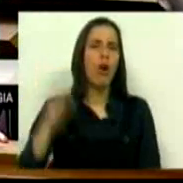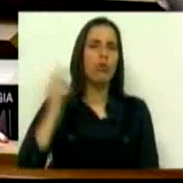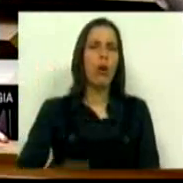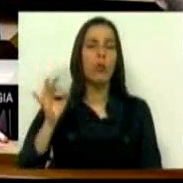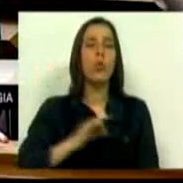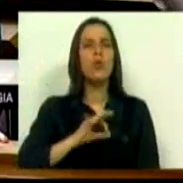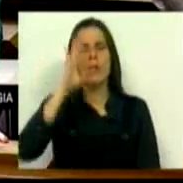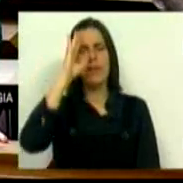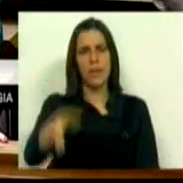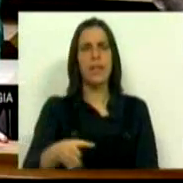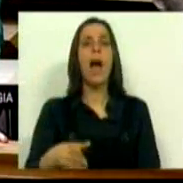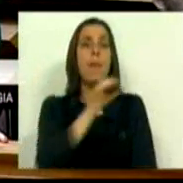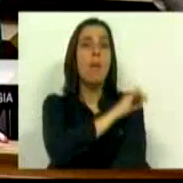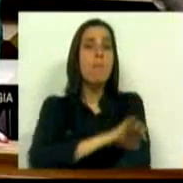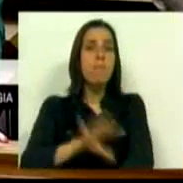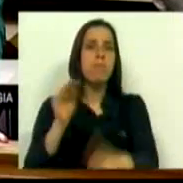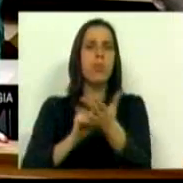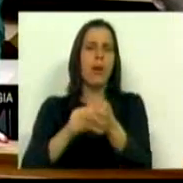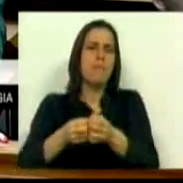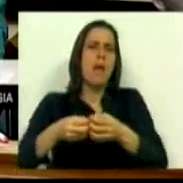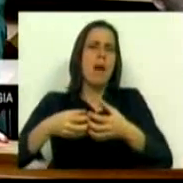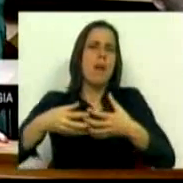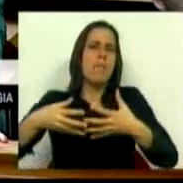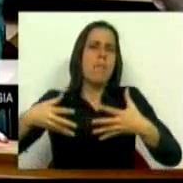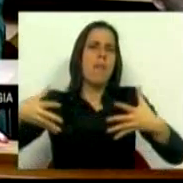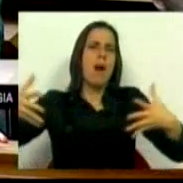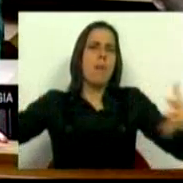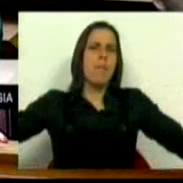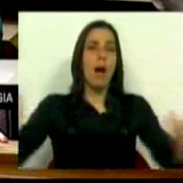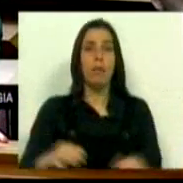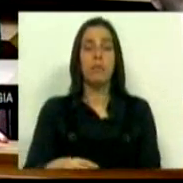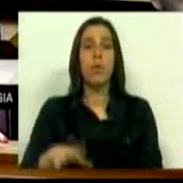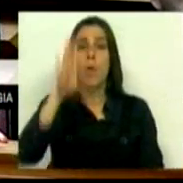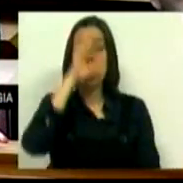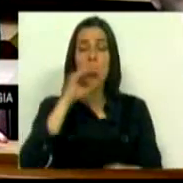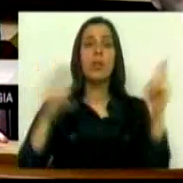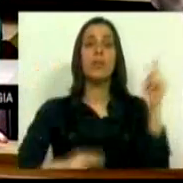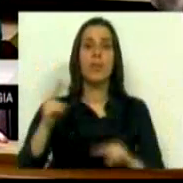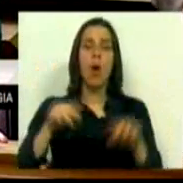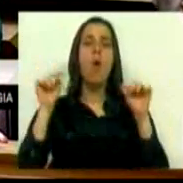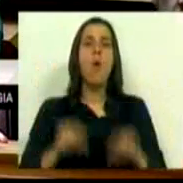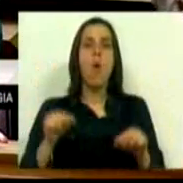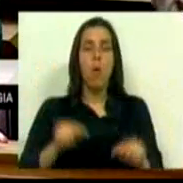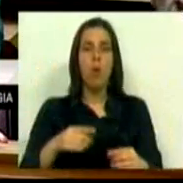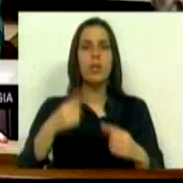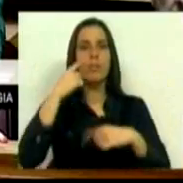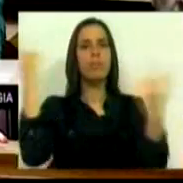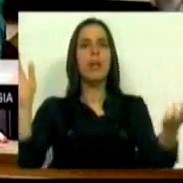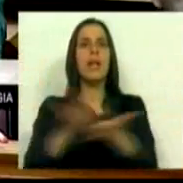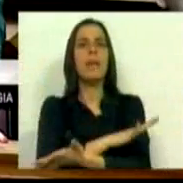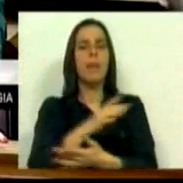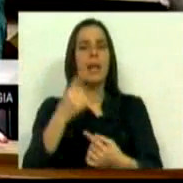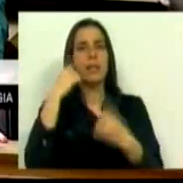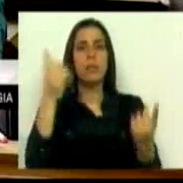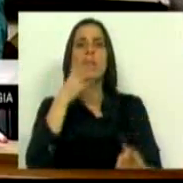os senhores sabem que a pobreza alasta e a pobreza aumenta. Aliás o Ministro das Finanças hoje mesmo em conferência de imprensa